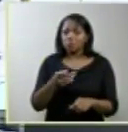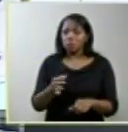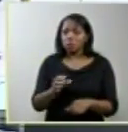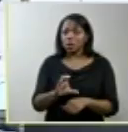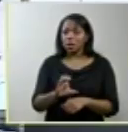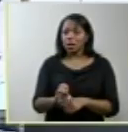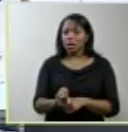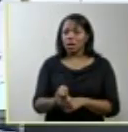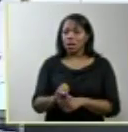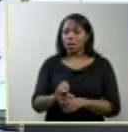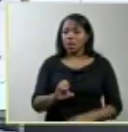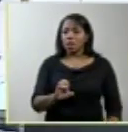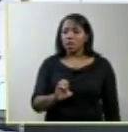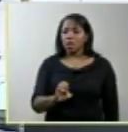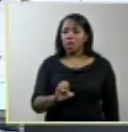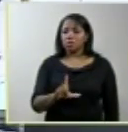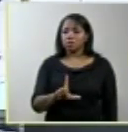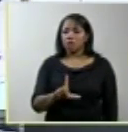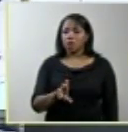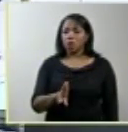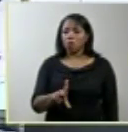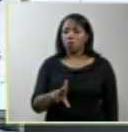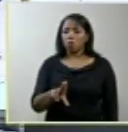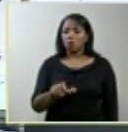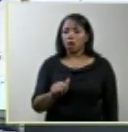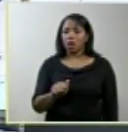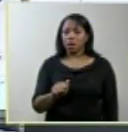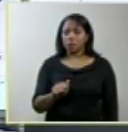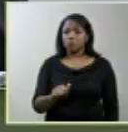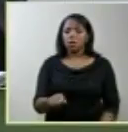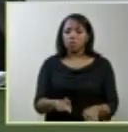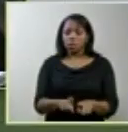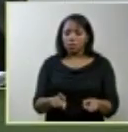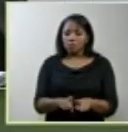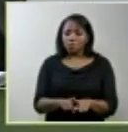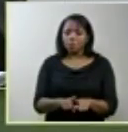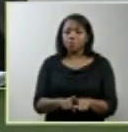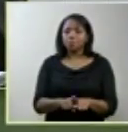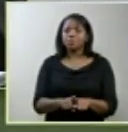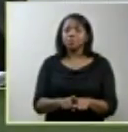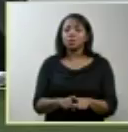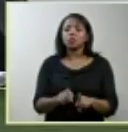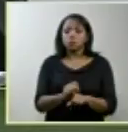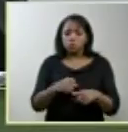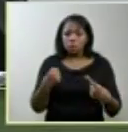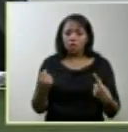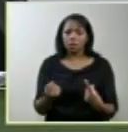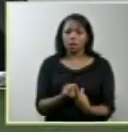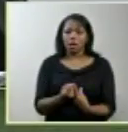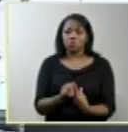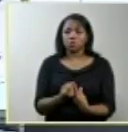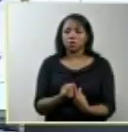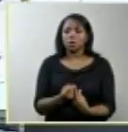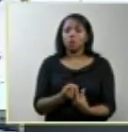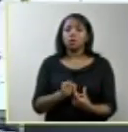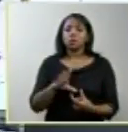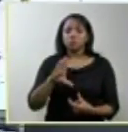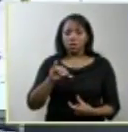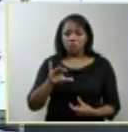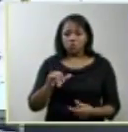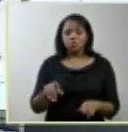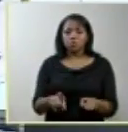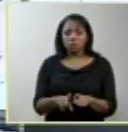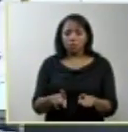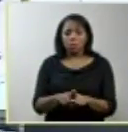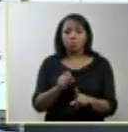convocadas essencialmente para o dia de hoje sociedades científicas e a principal conclusão que nós tivemos aqui de